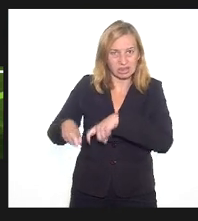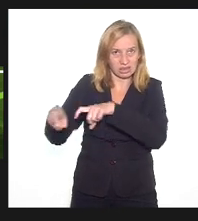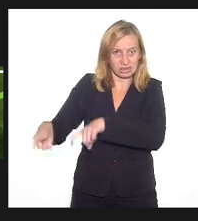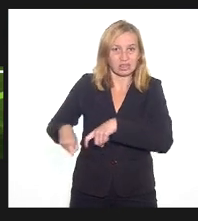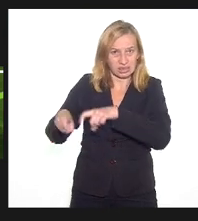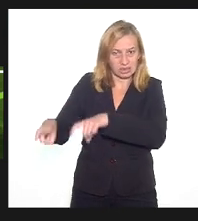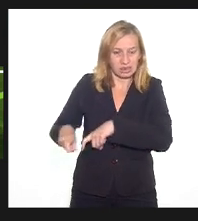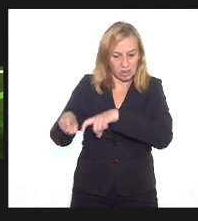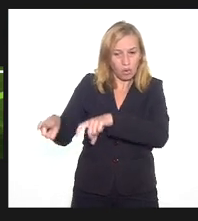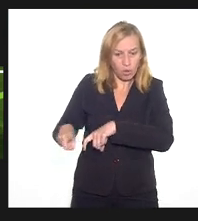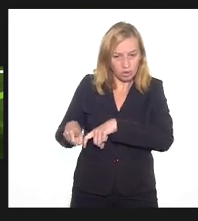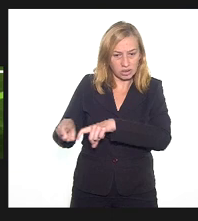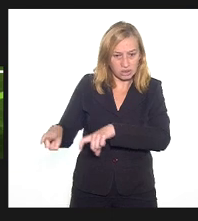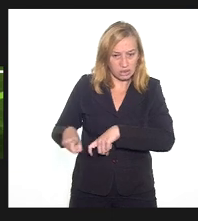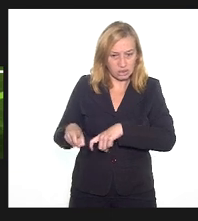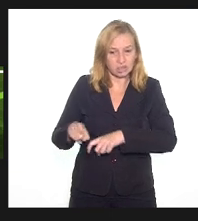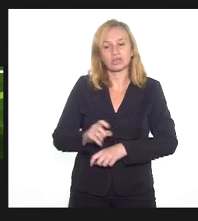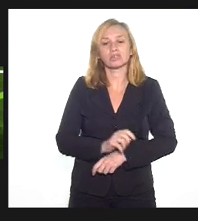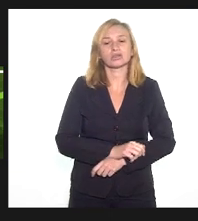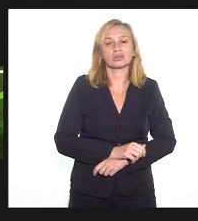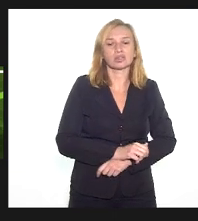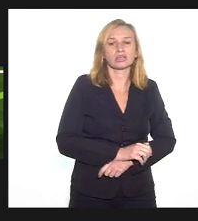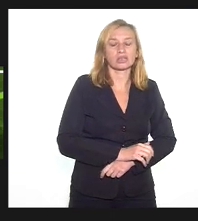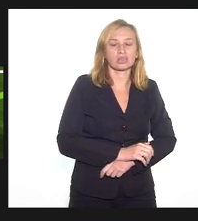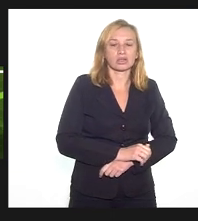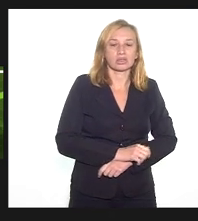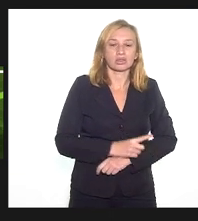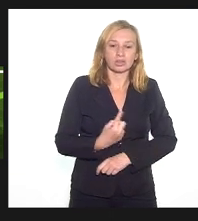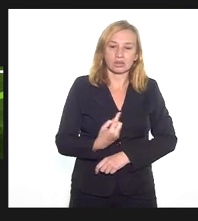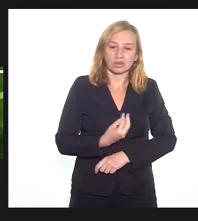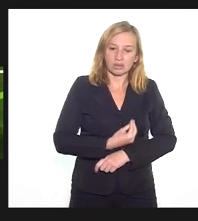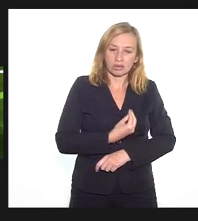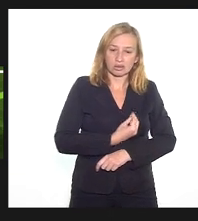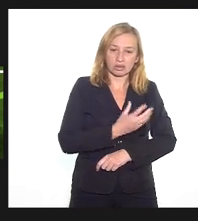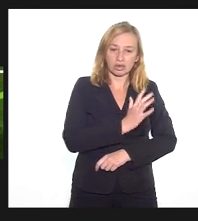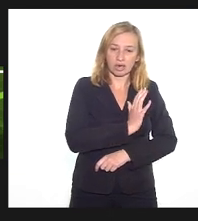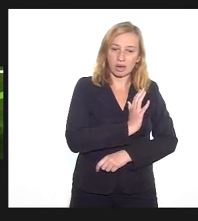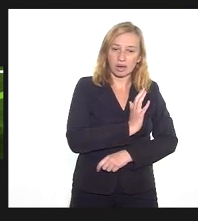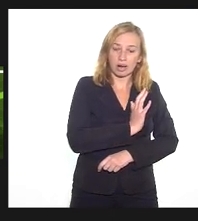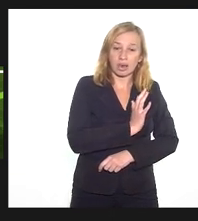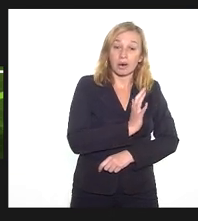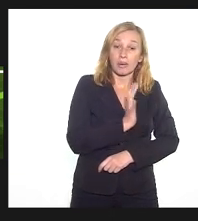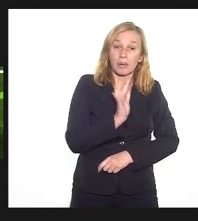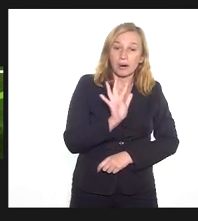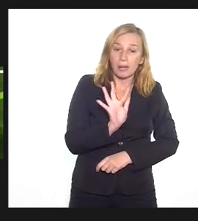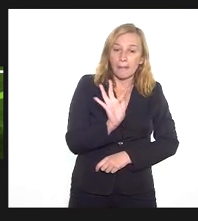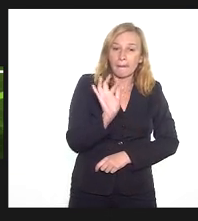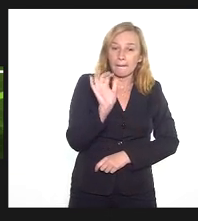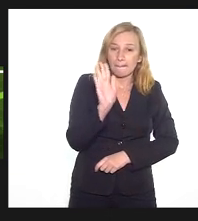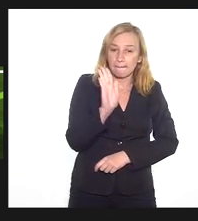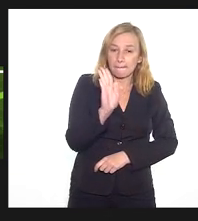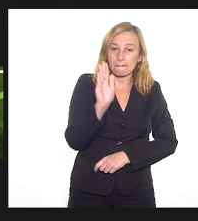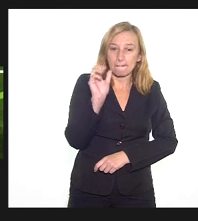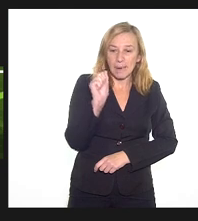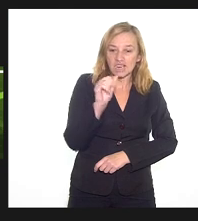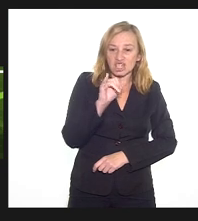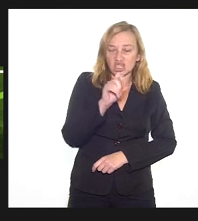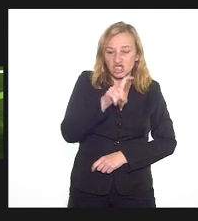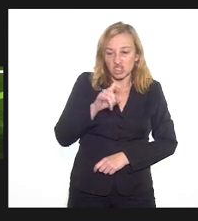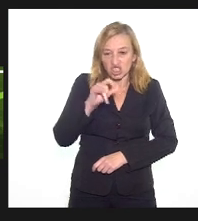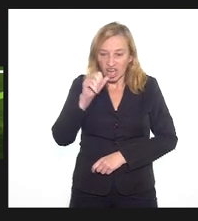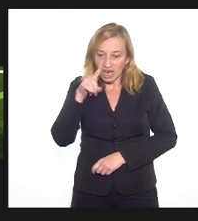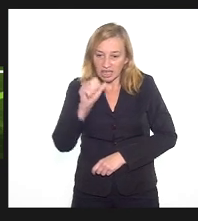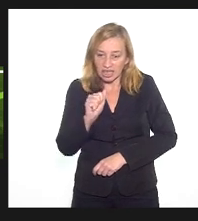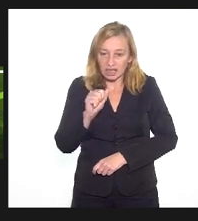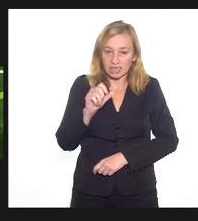essas coisas todas aqui a chama da roça, a gente chama da baixada campista. E esses casos estão indo para a baixada. Esse ano já aconteceu quatro casos na baixada,